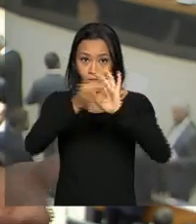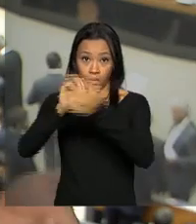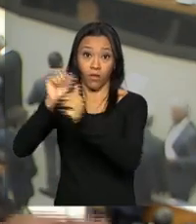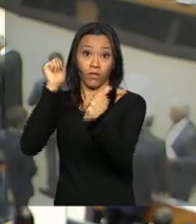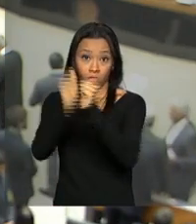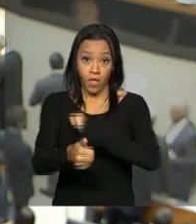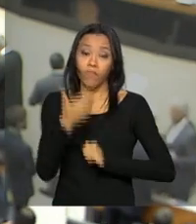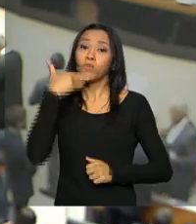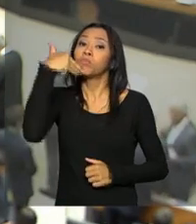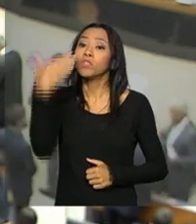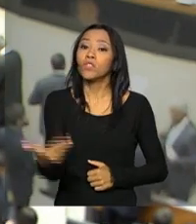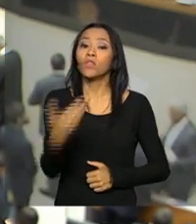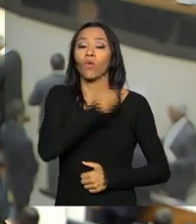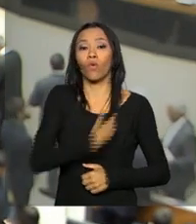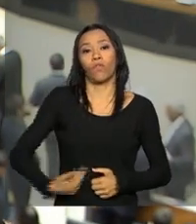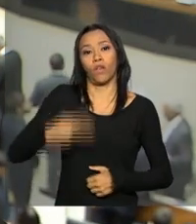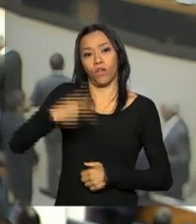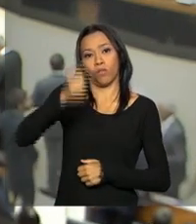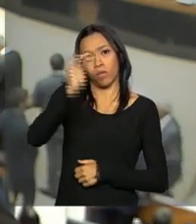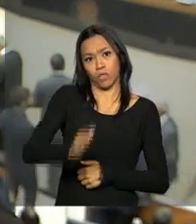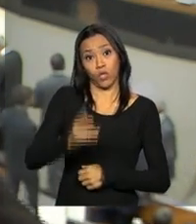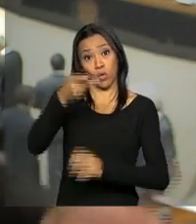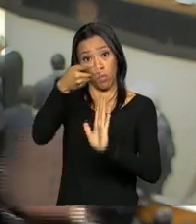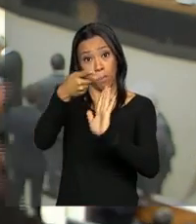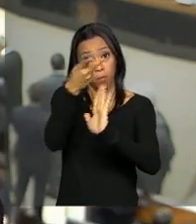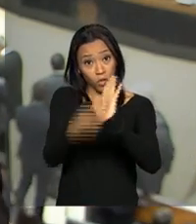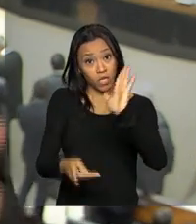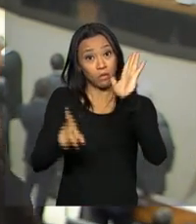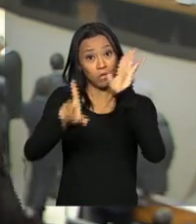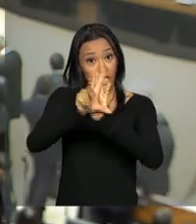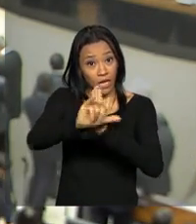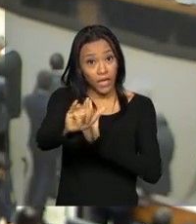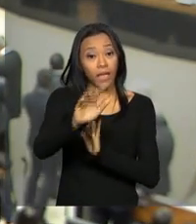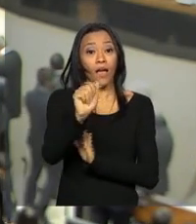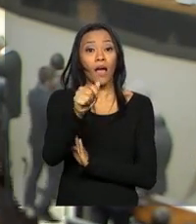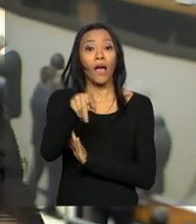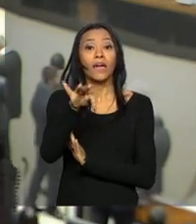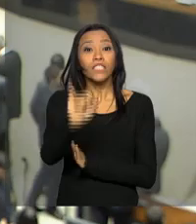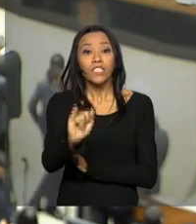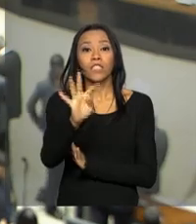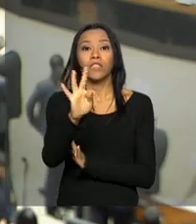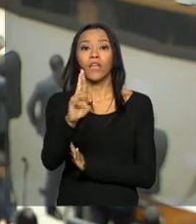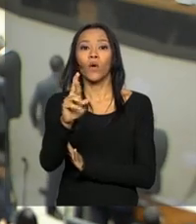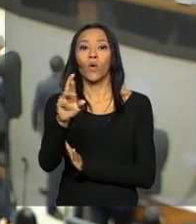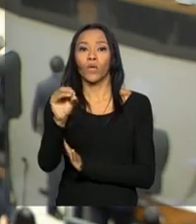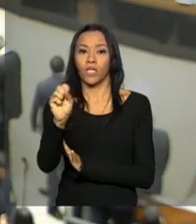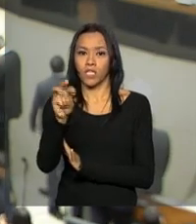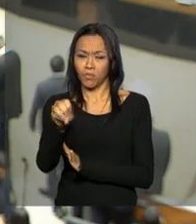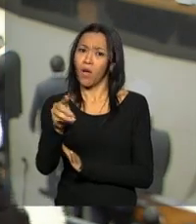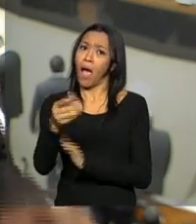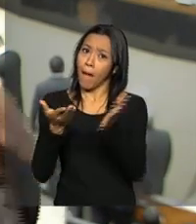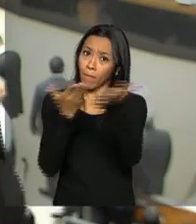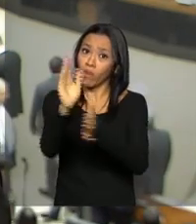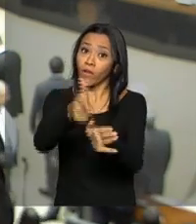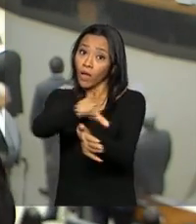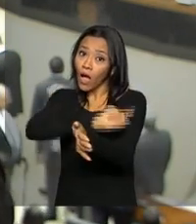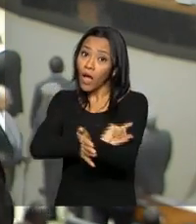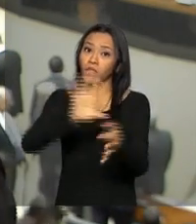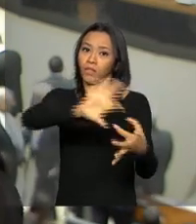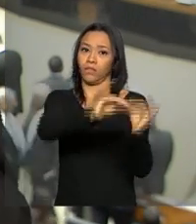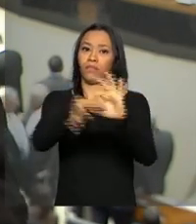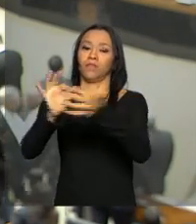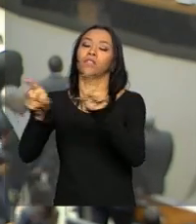um pedido ao governo brasileiro para que o projeto de lei antiterrorismo fosse aprovado antes das Olimpíadas e